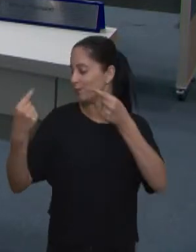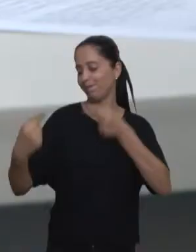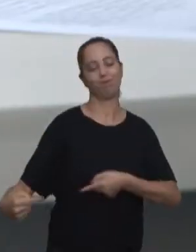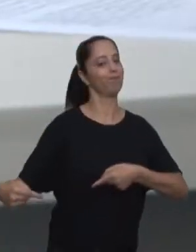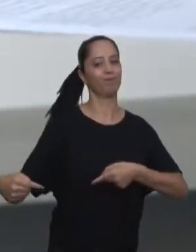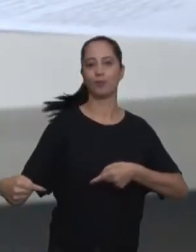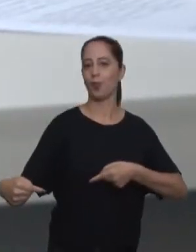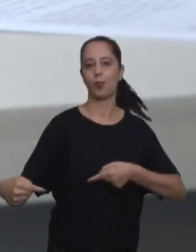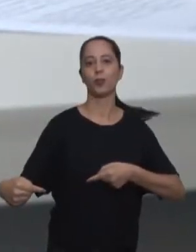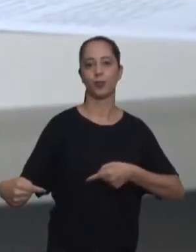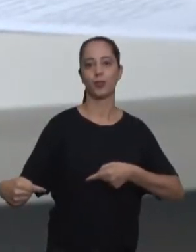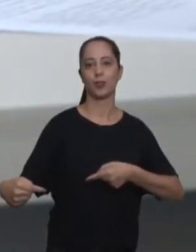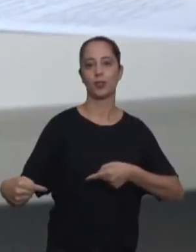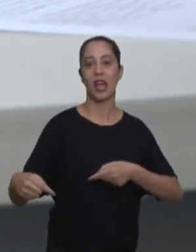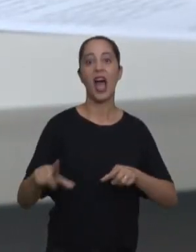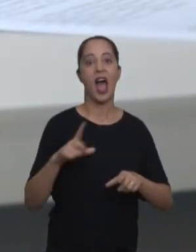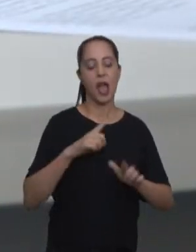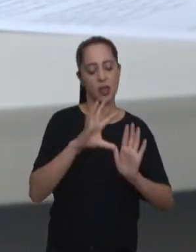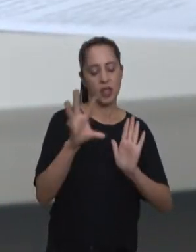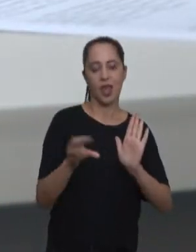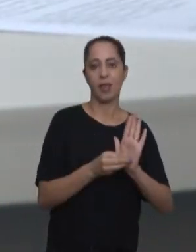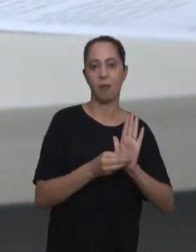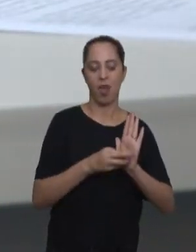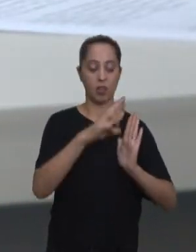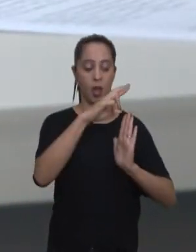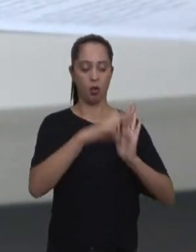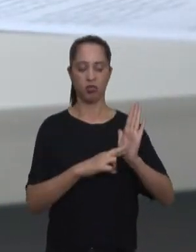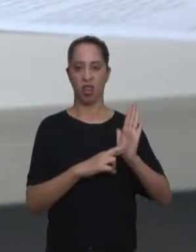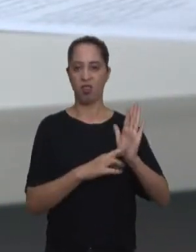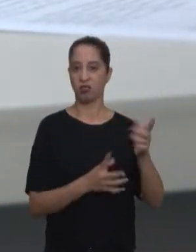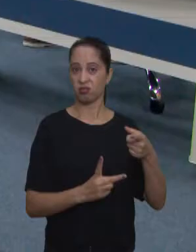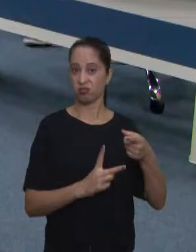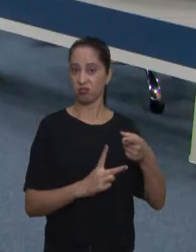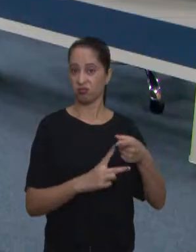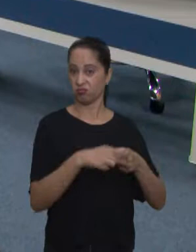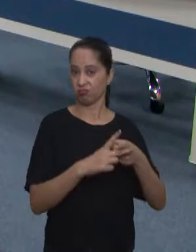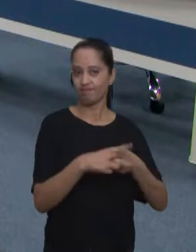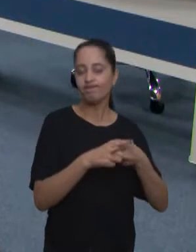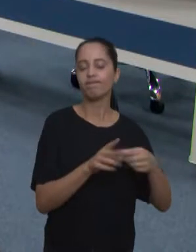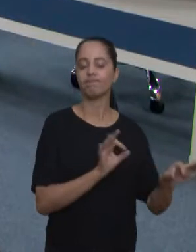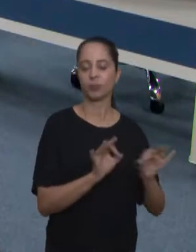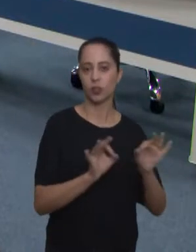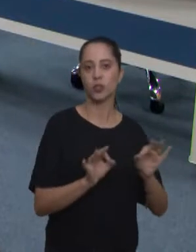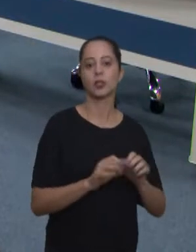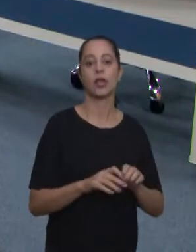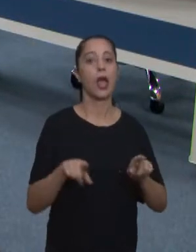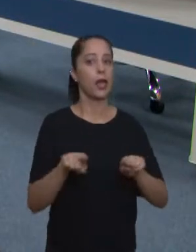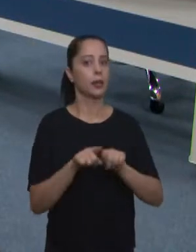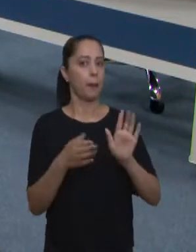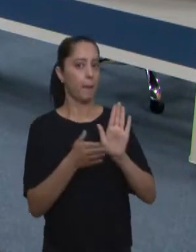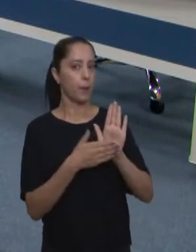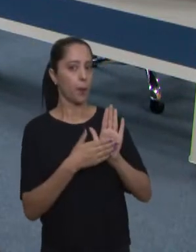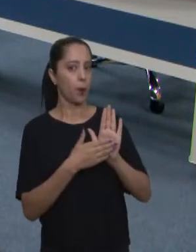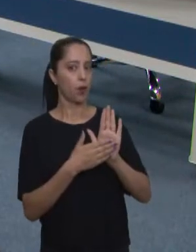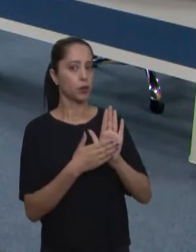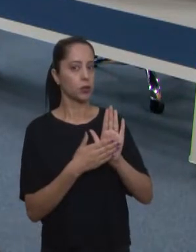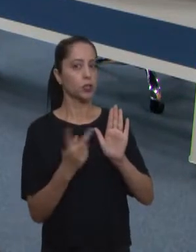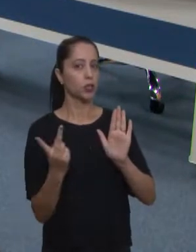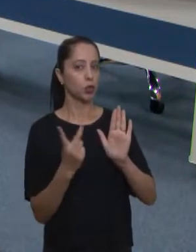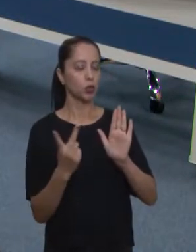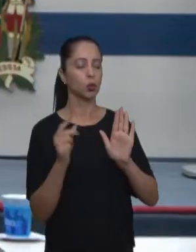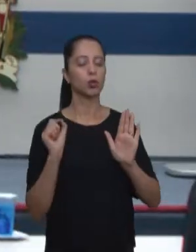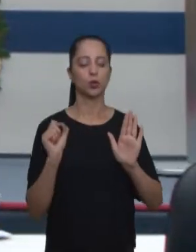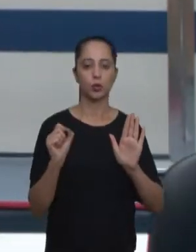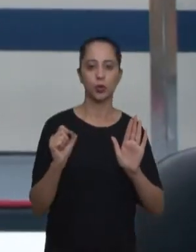uma emenda da Comissão de Justiça e Redação com correções textuais. Outras duas propostas também receberam aval dos